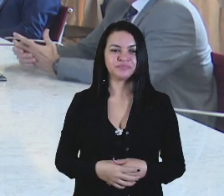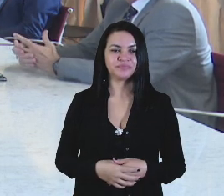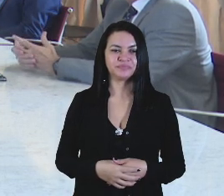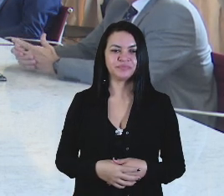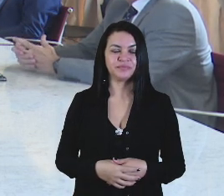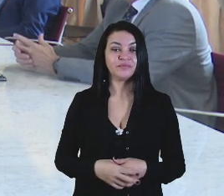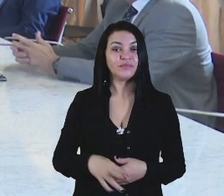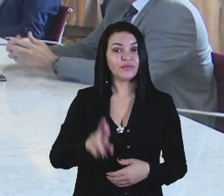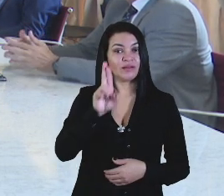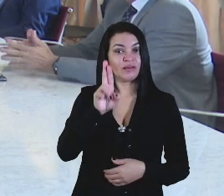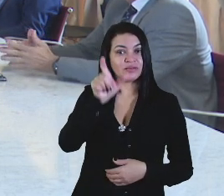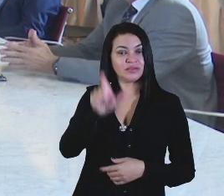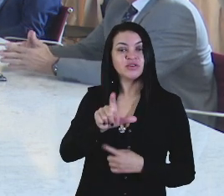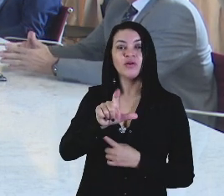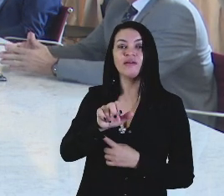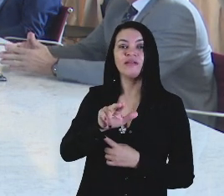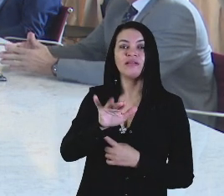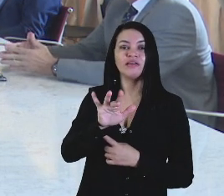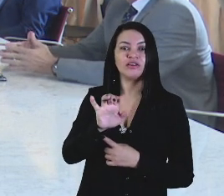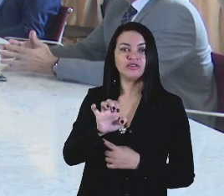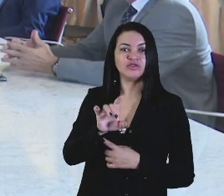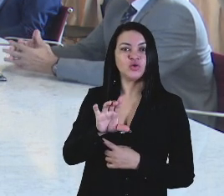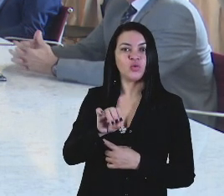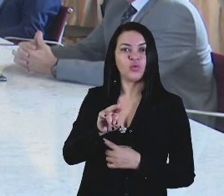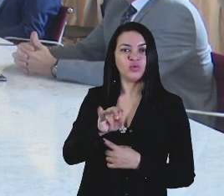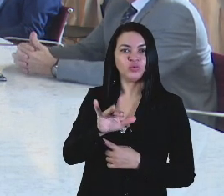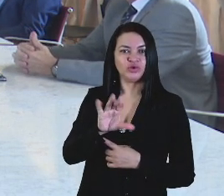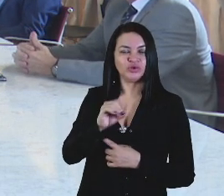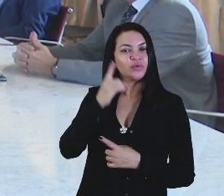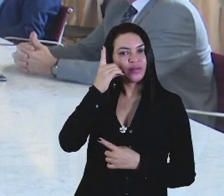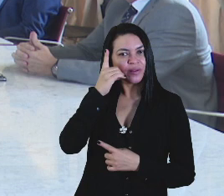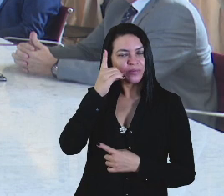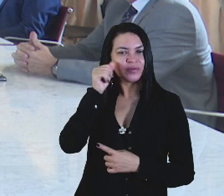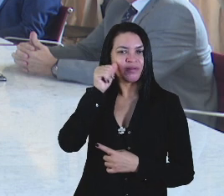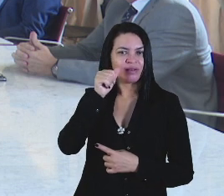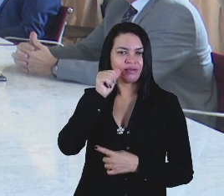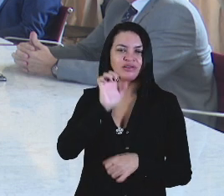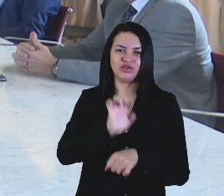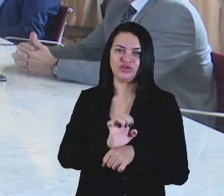A senhora Cleide Coutinho, deputada estadual.